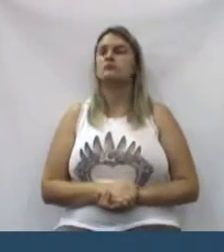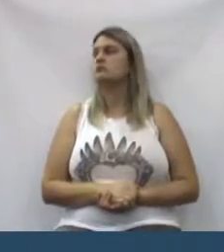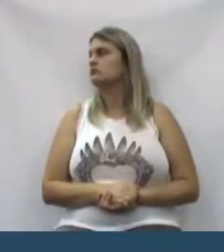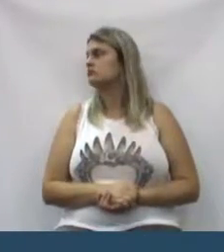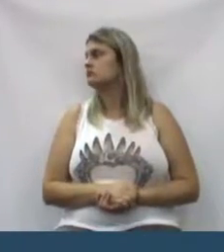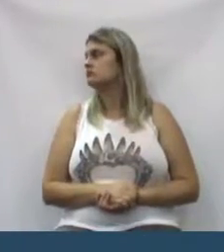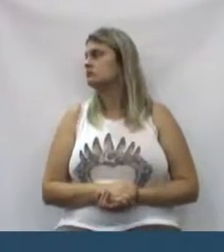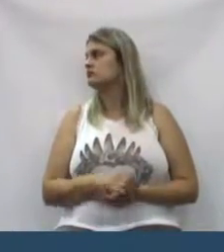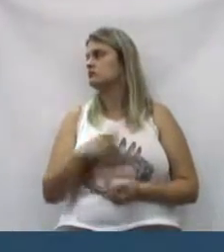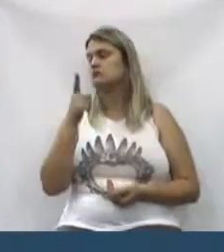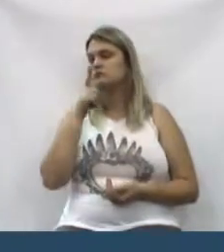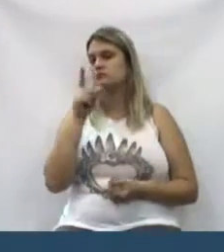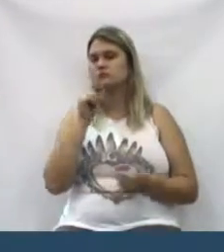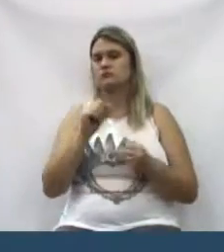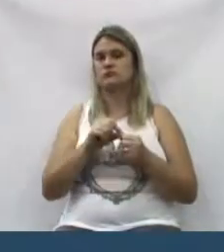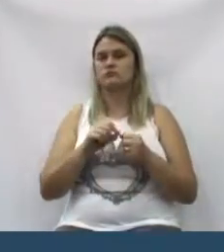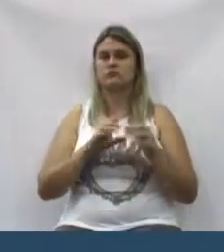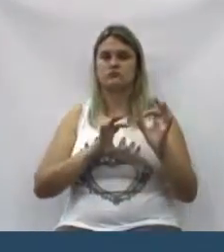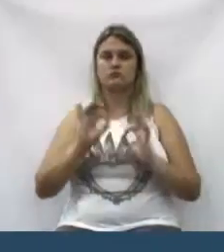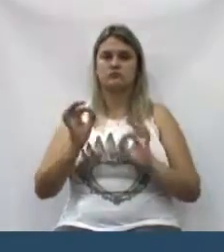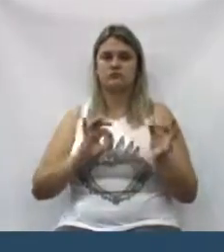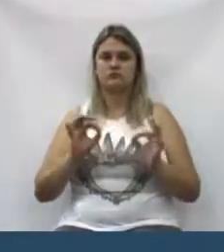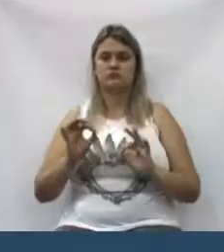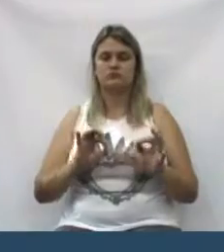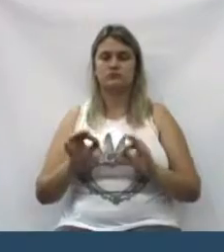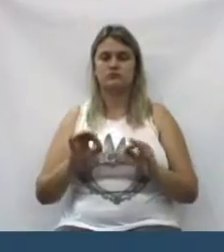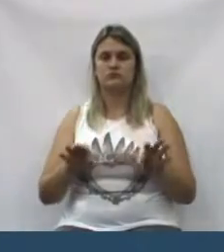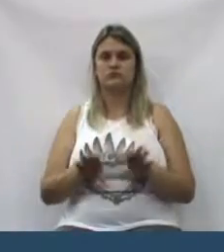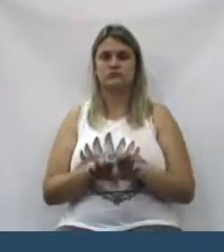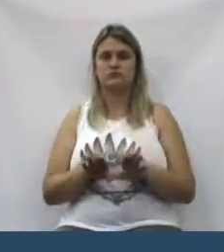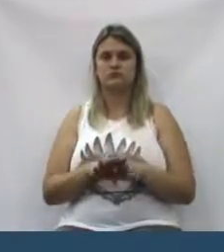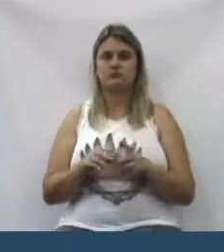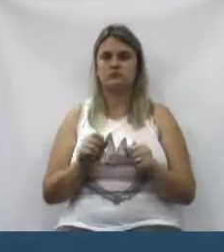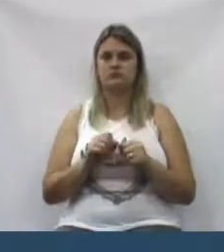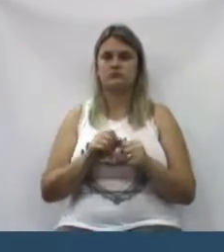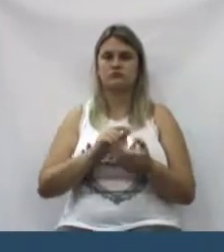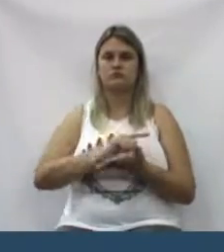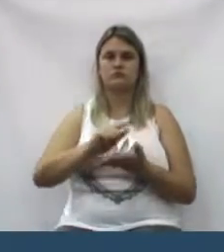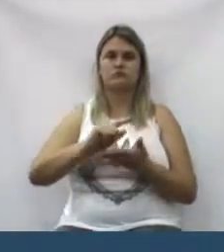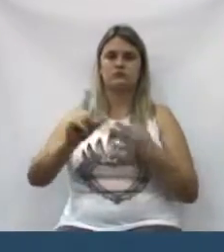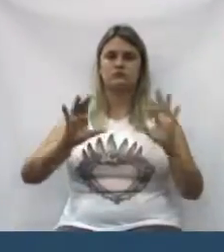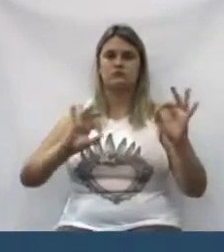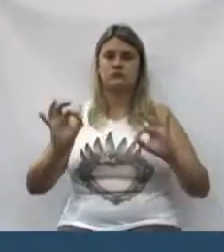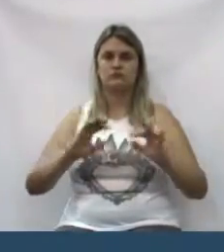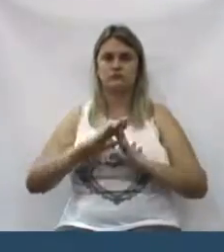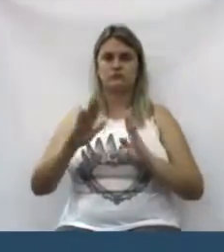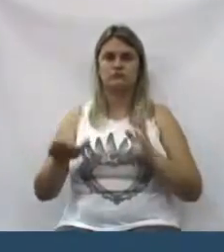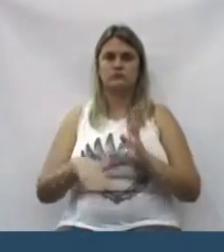a reforma e as trincheiras e os viadutos.